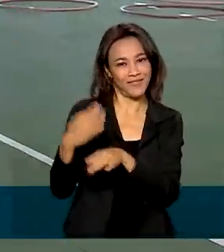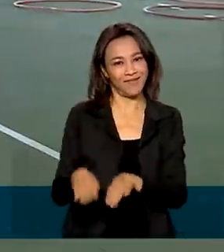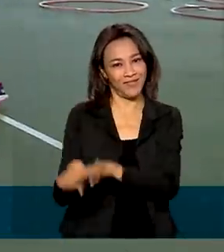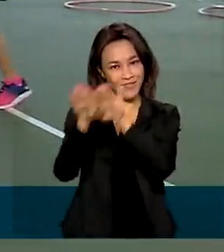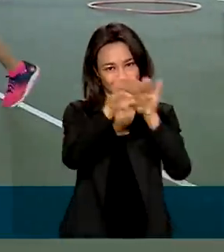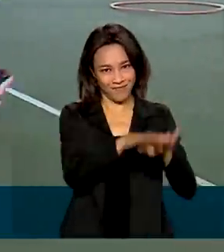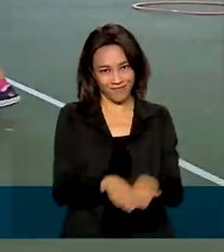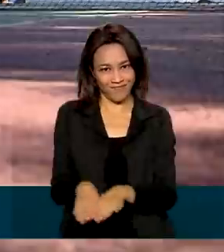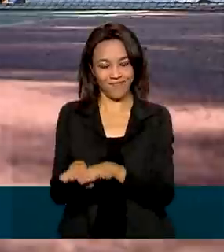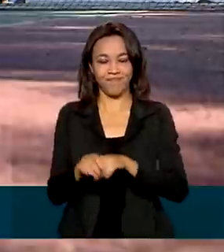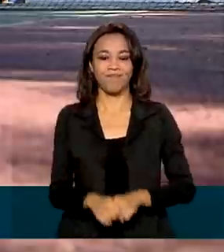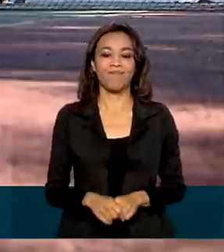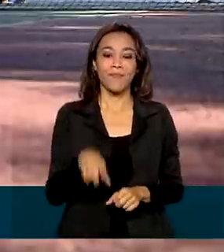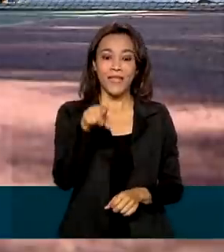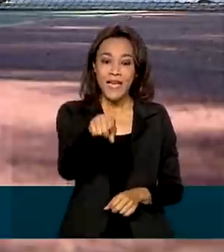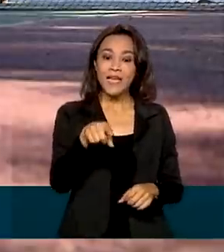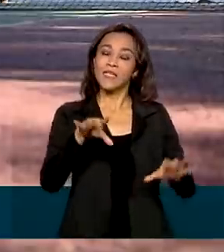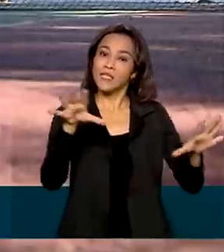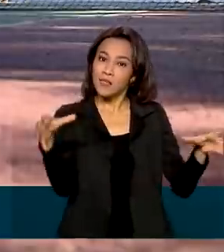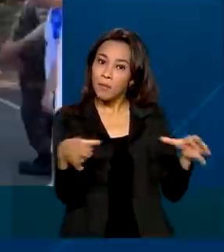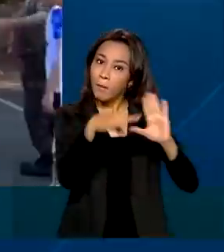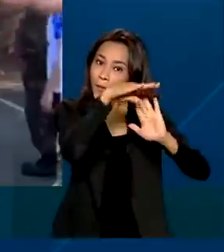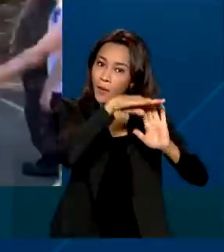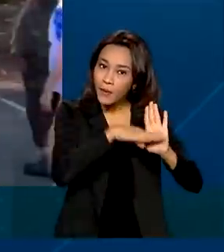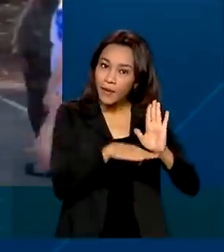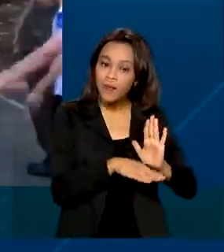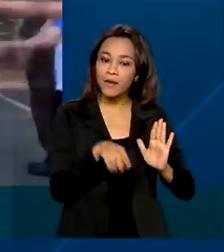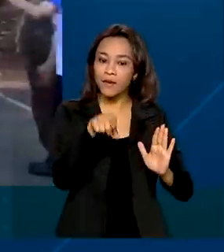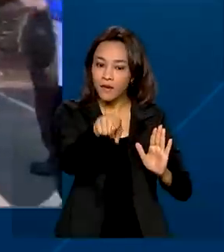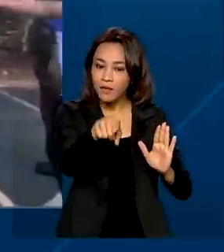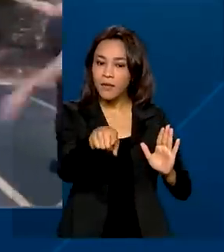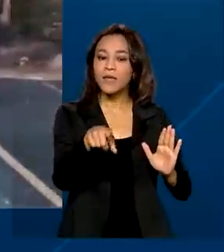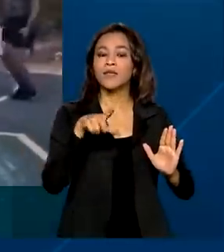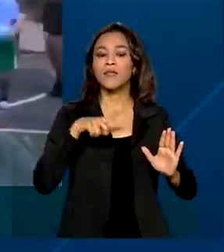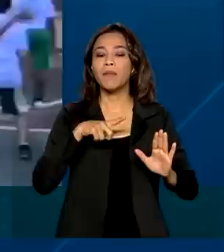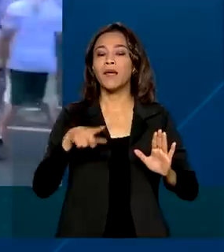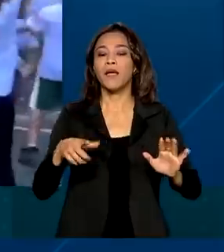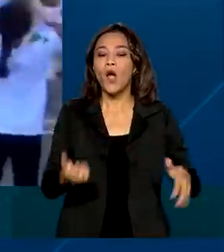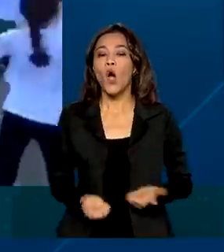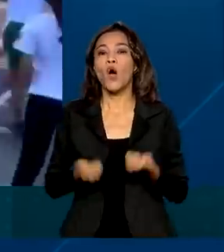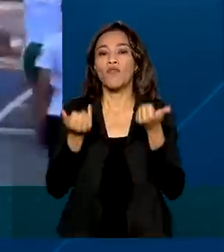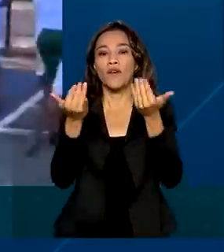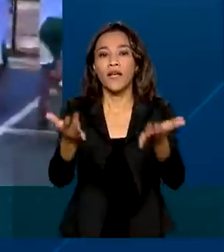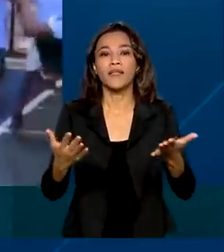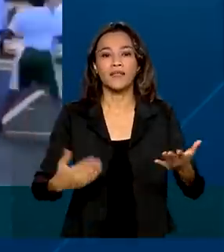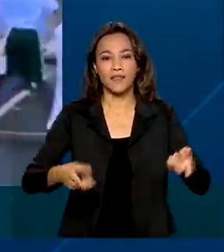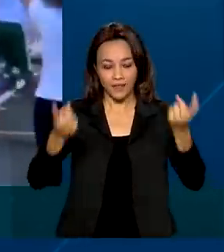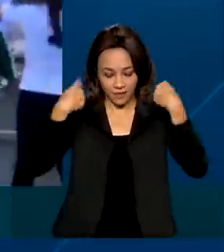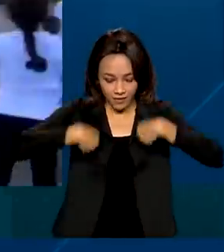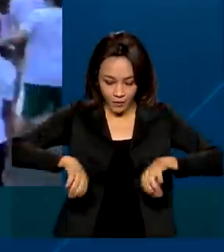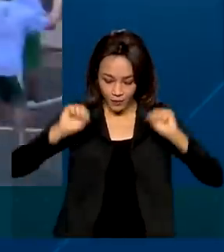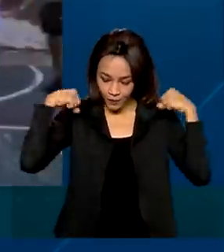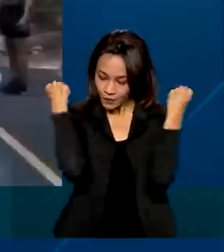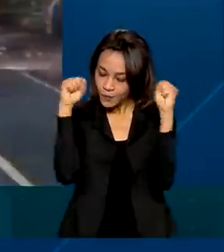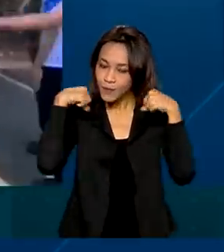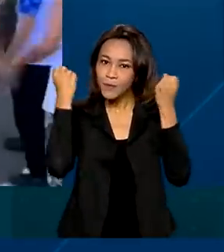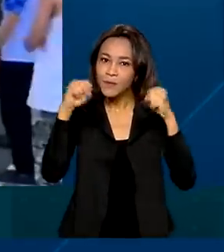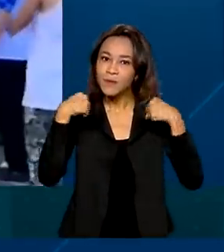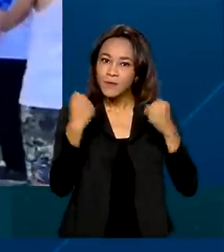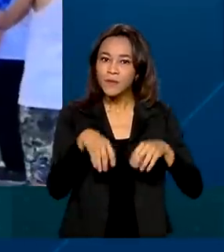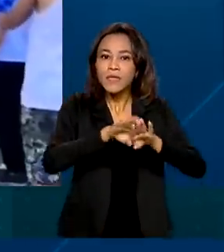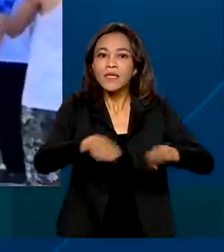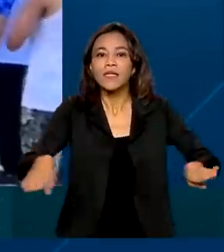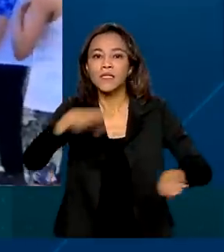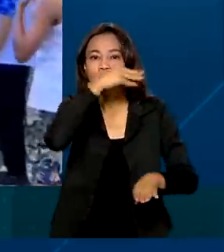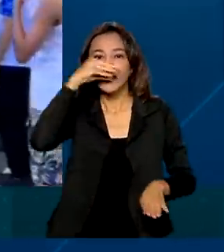Além do Forças no Esporte, o programa João do Pulo oferece atividades físicas a crianças e adolescentes